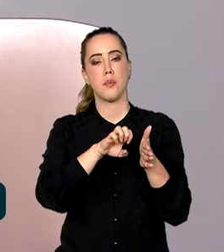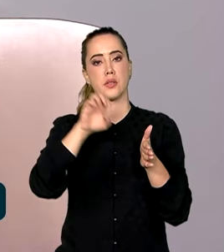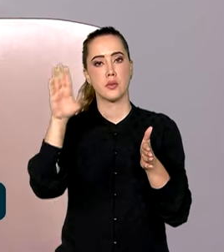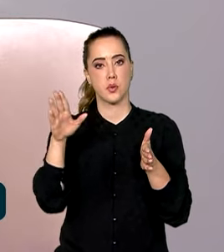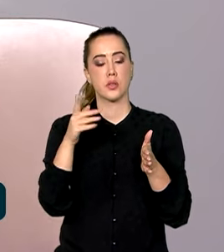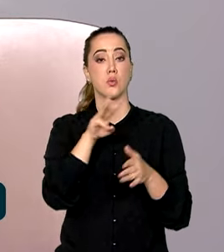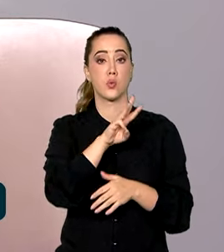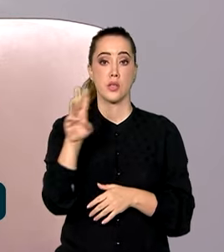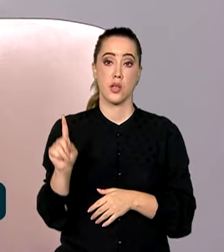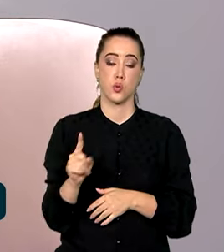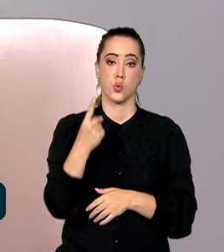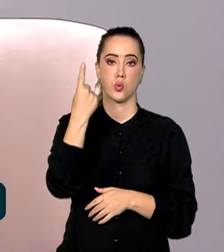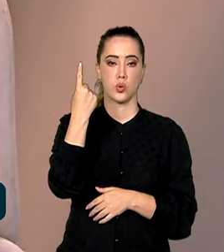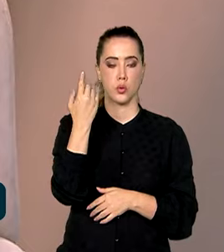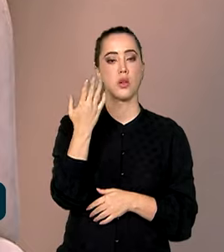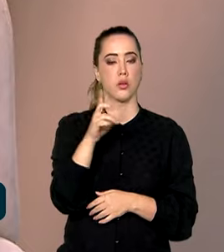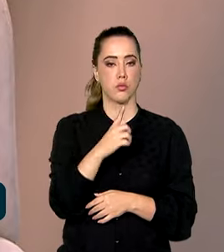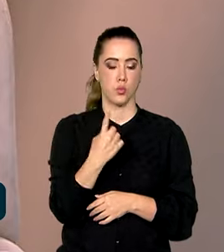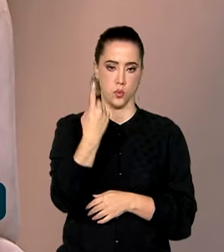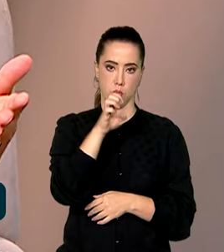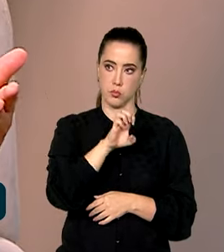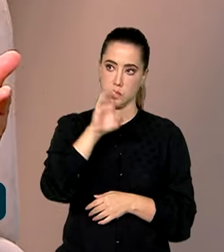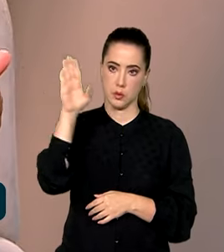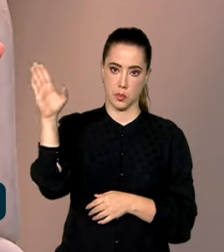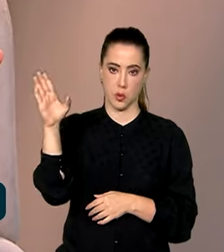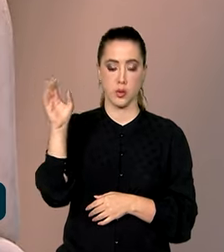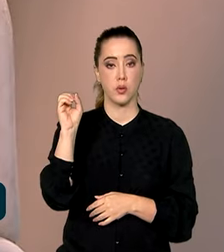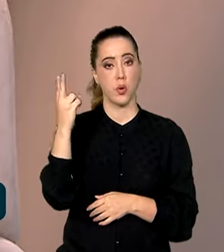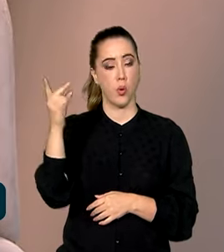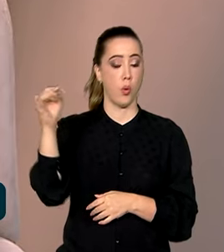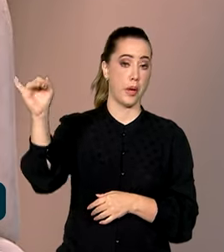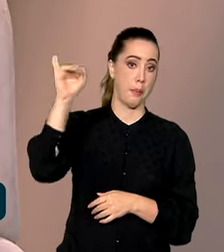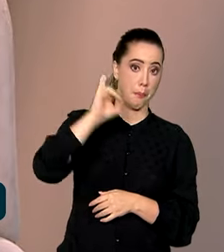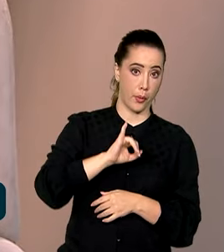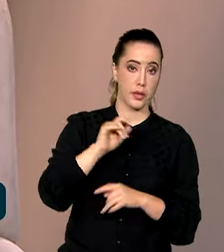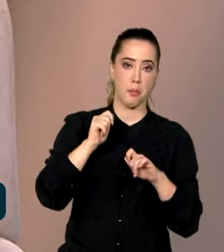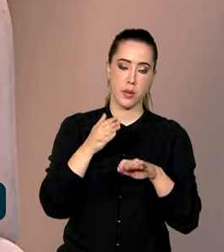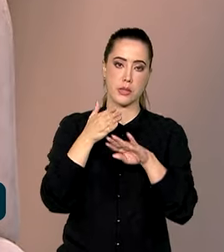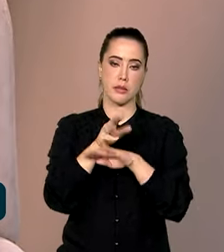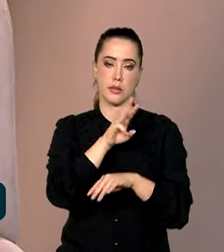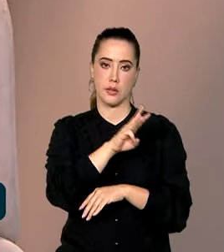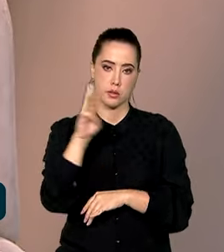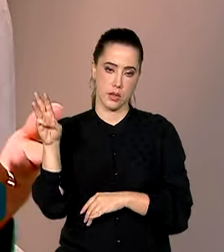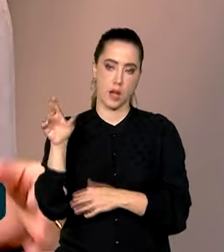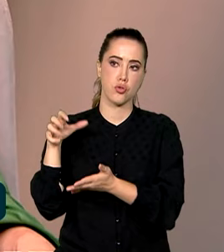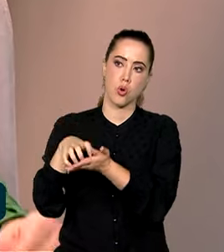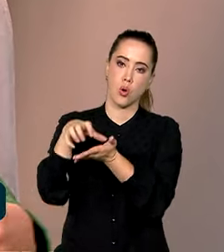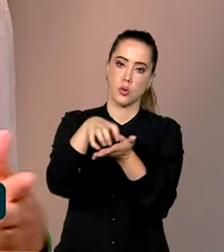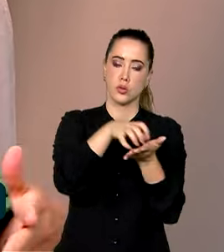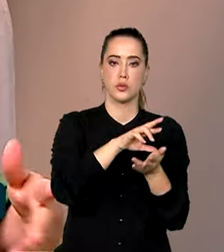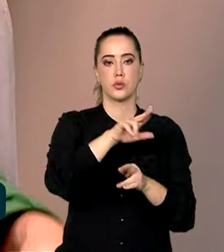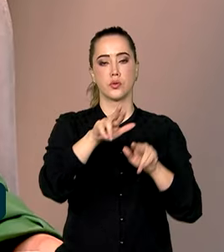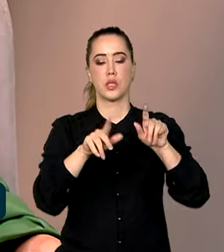único de comércio exterior, ou seja, uma entrada única para que quem exporta ou importa possa acessar os diferentes órgãos que muitas